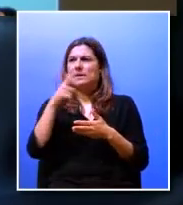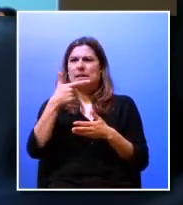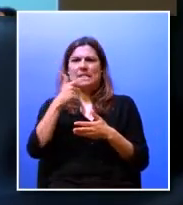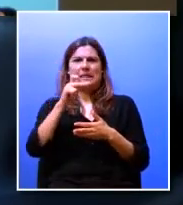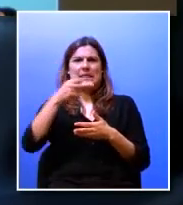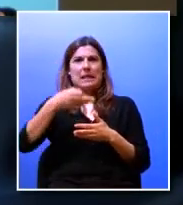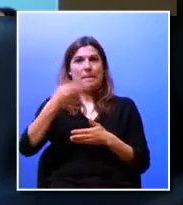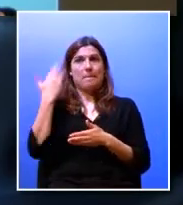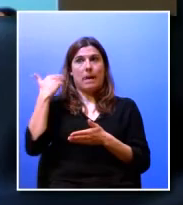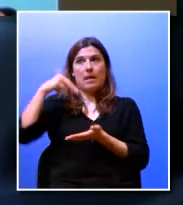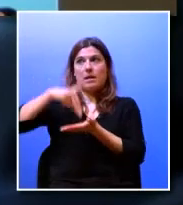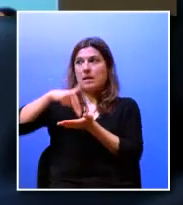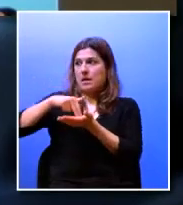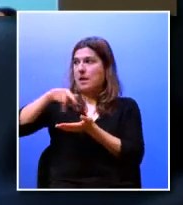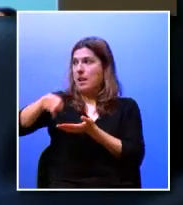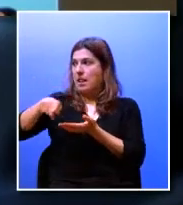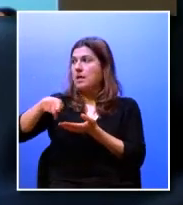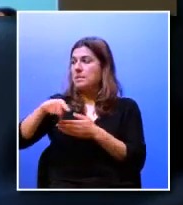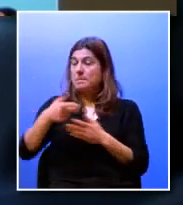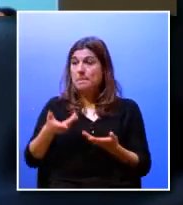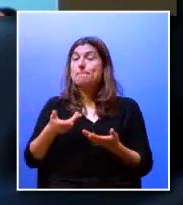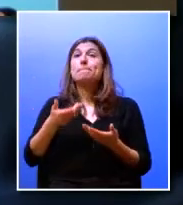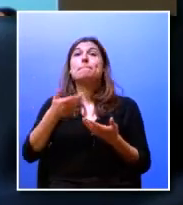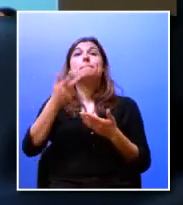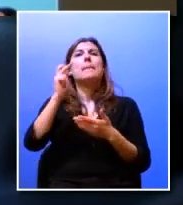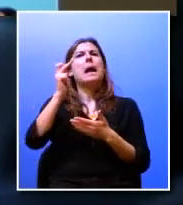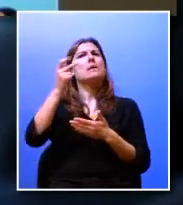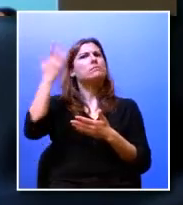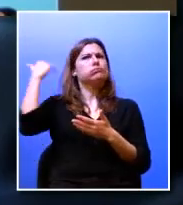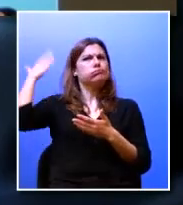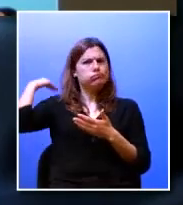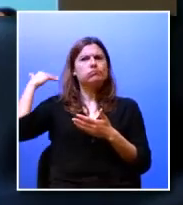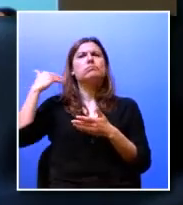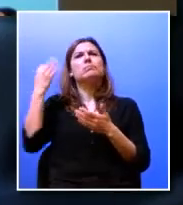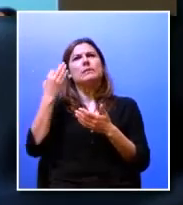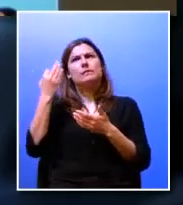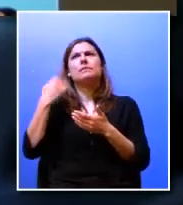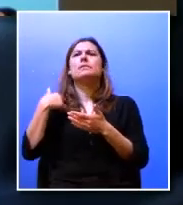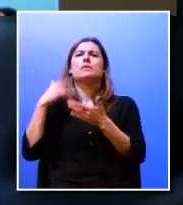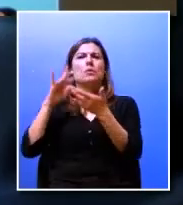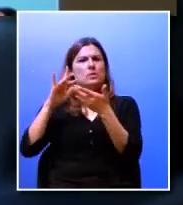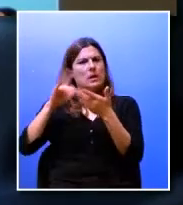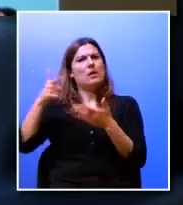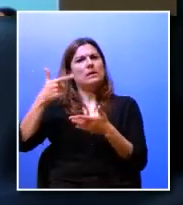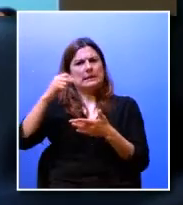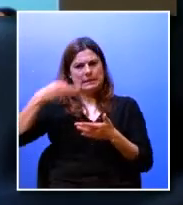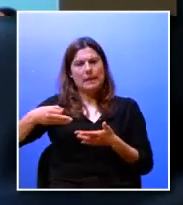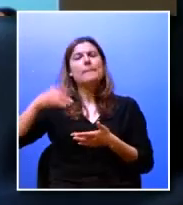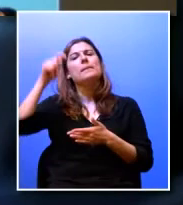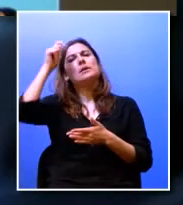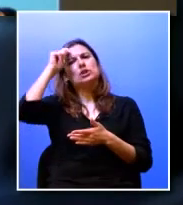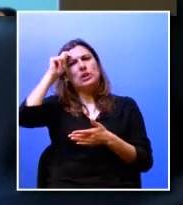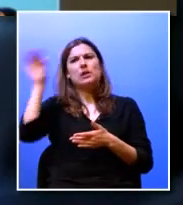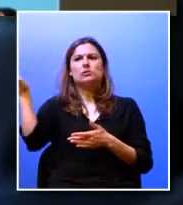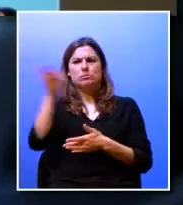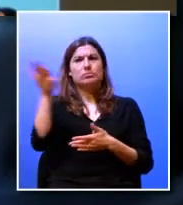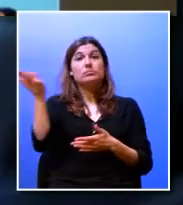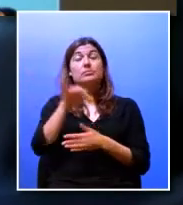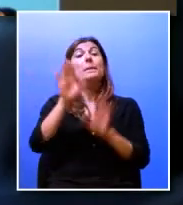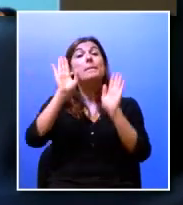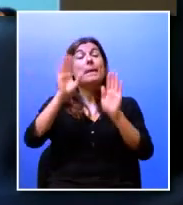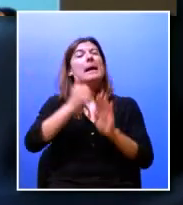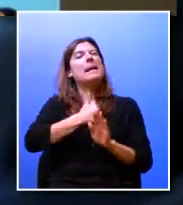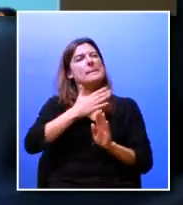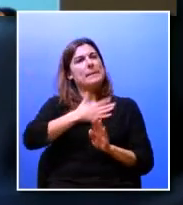aqui não estou a vê-la nós há alguns anos atrás tivemos alunos na TAP também a fazer estágios mas as empresas também têm que